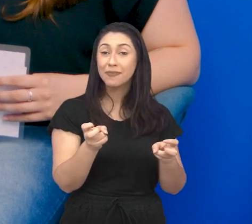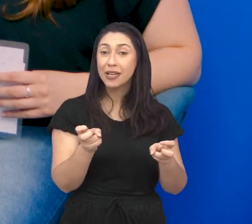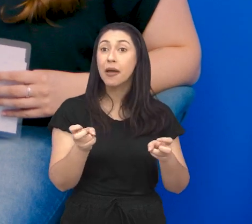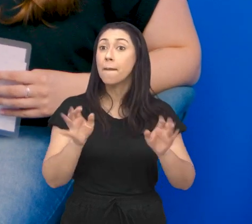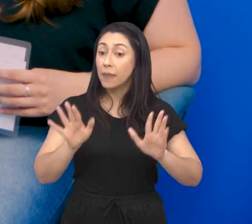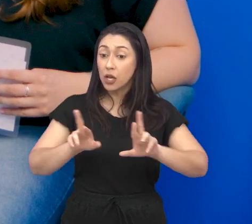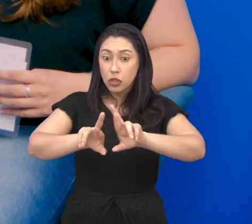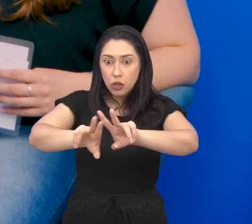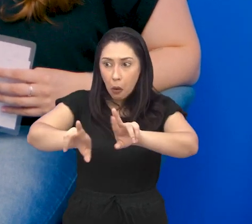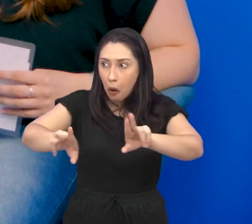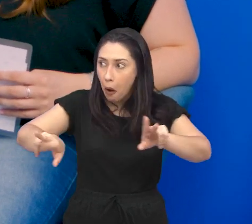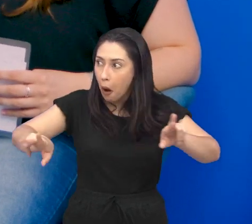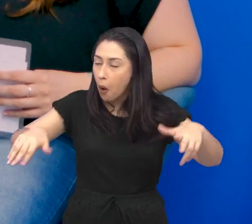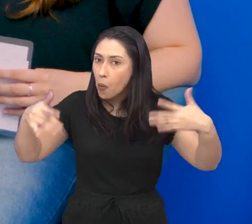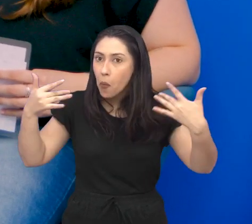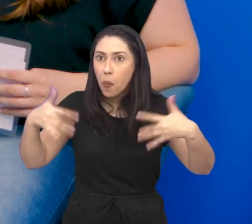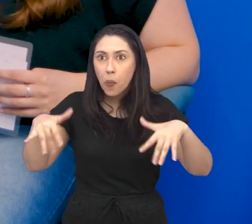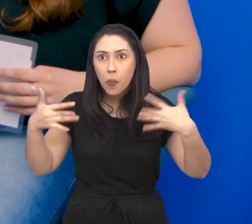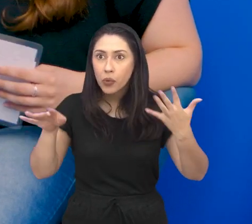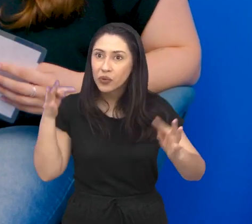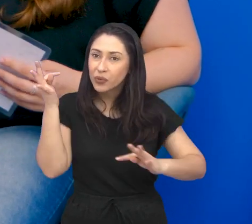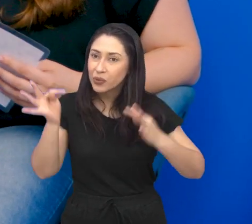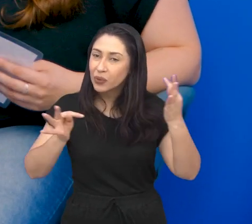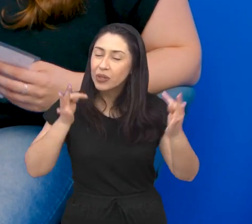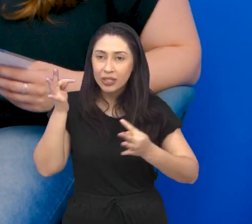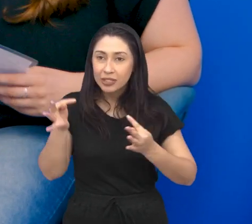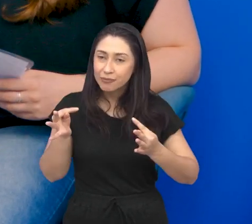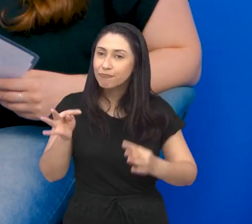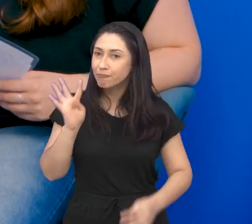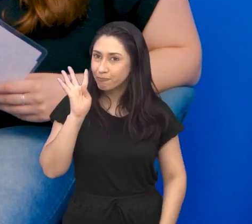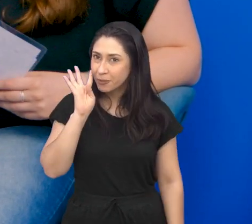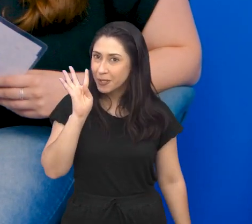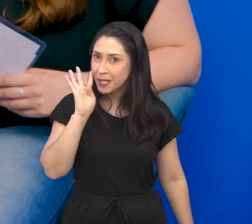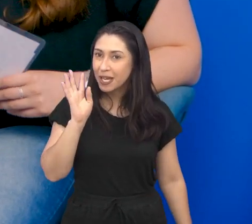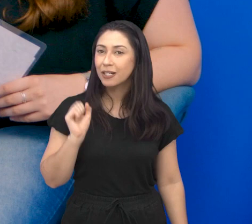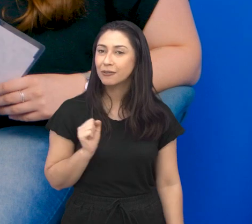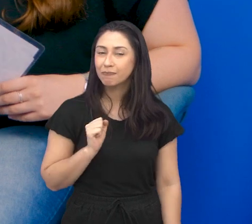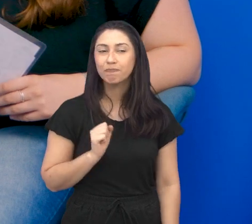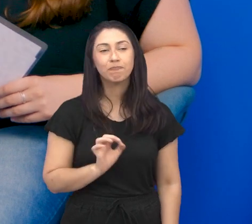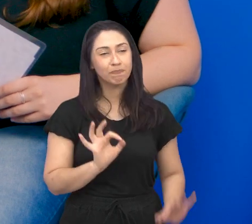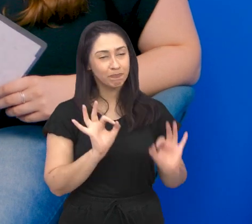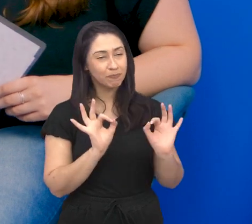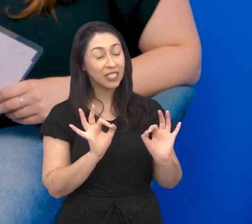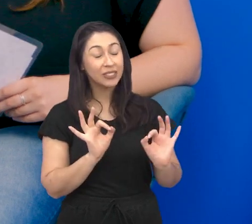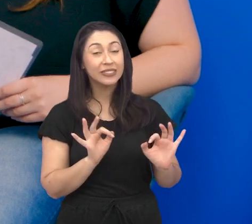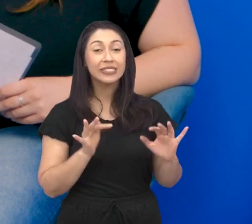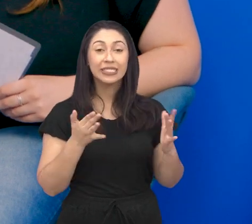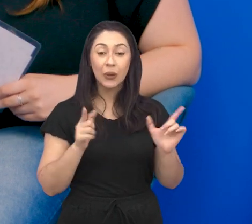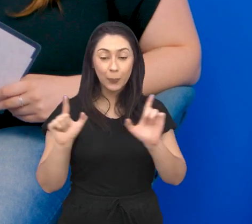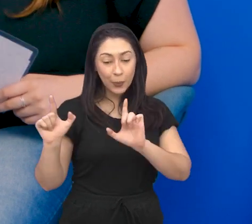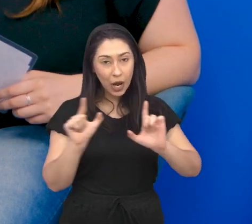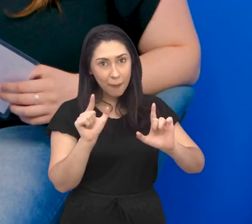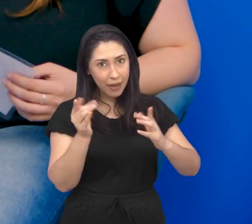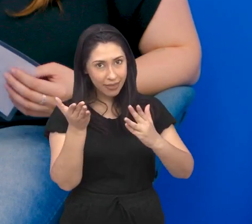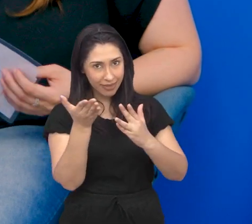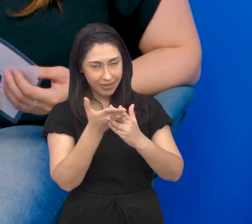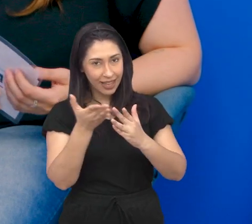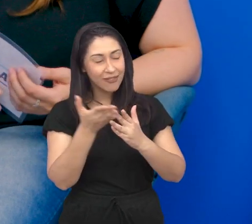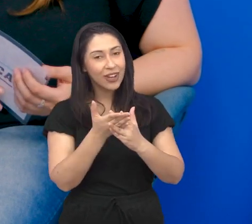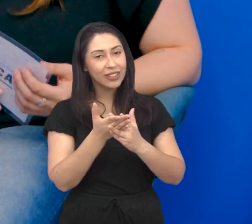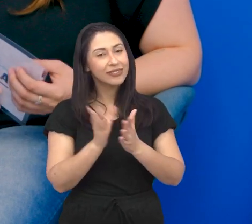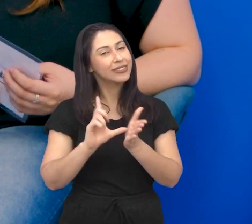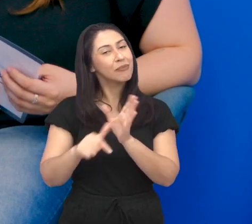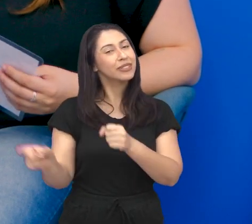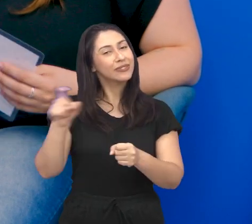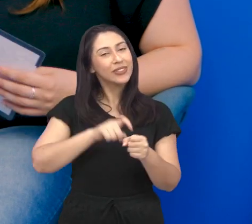né? O tanto de coisa que a gente tem aqui, as vertentes do turismo, São José é bem bacana nesse sentido. Sem dúvida. E o Sobre Política faz mais